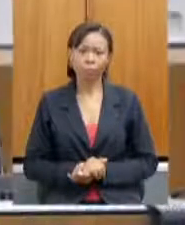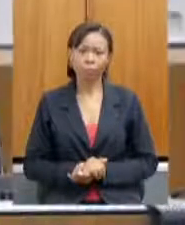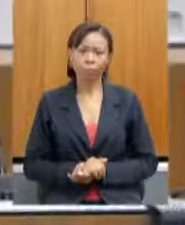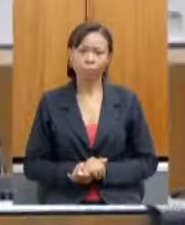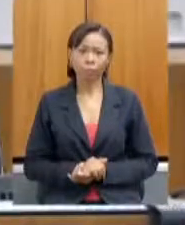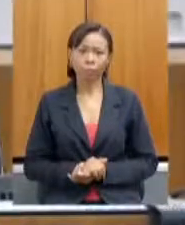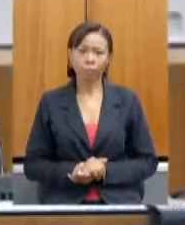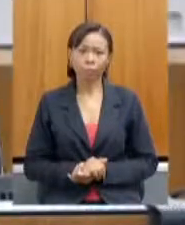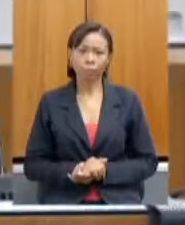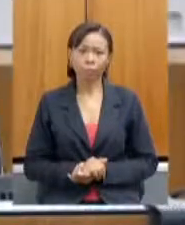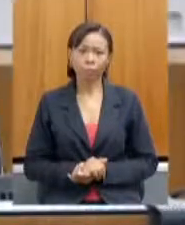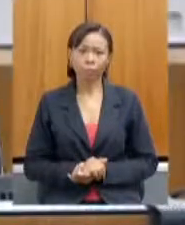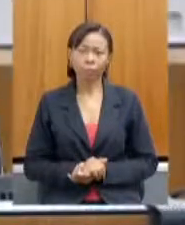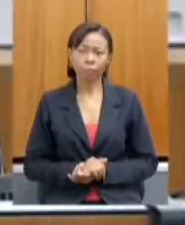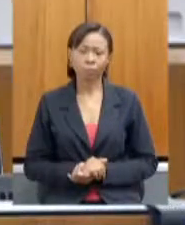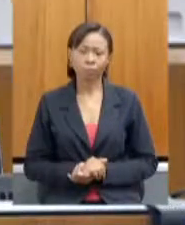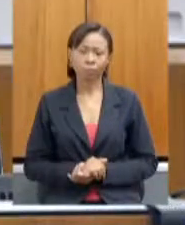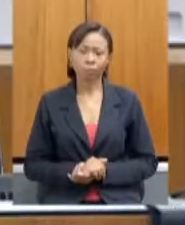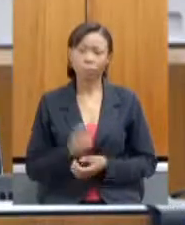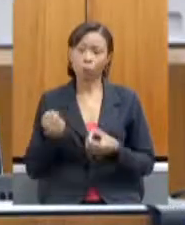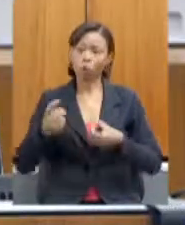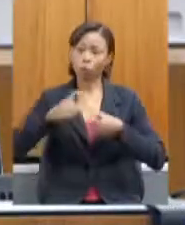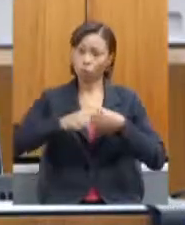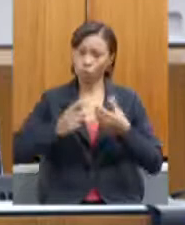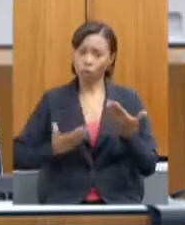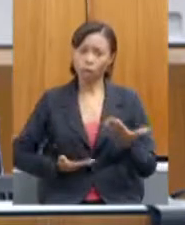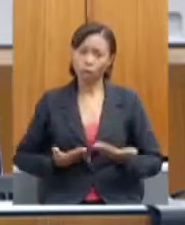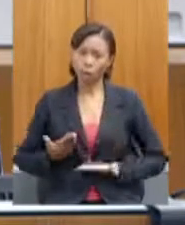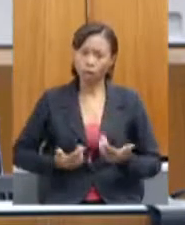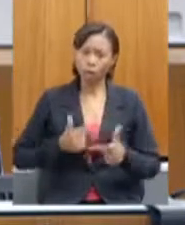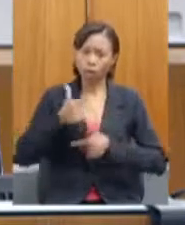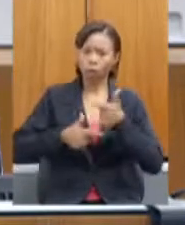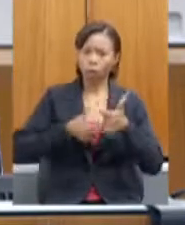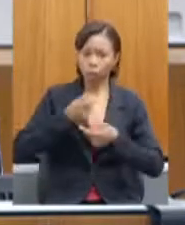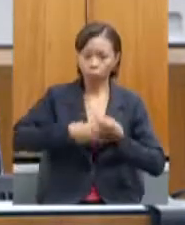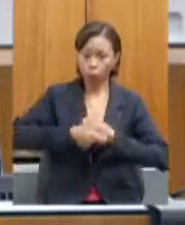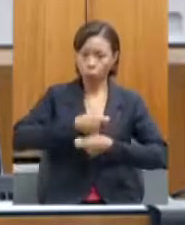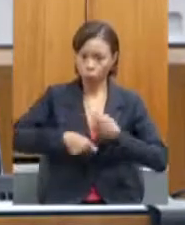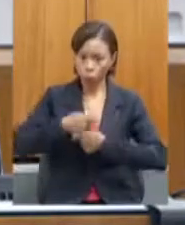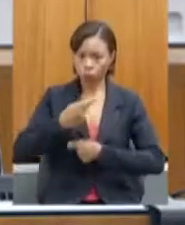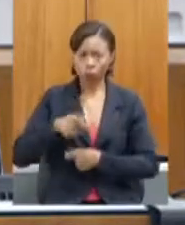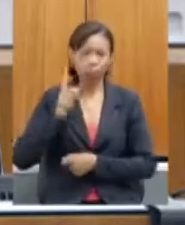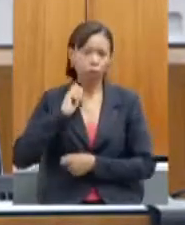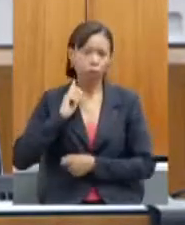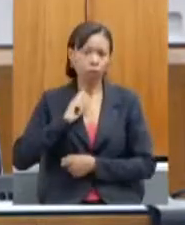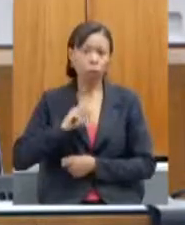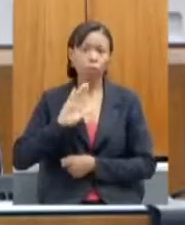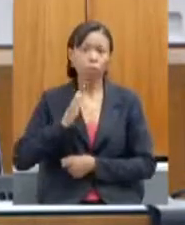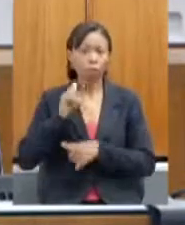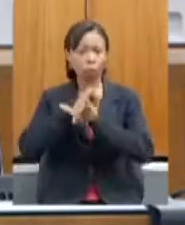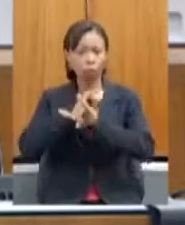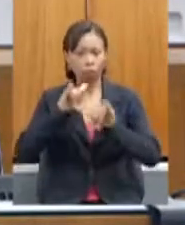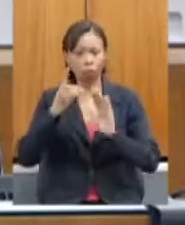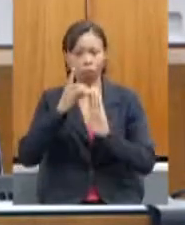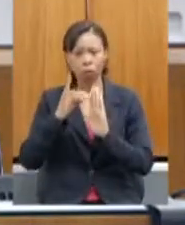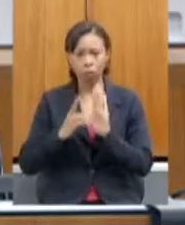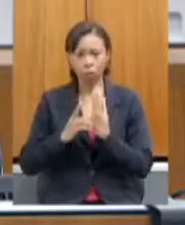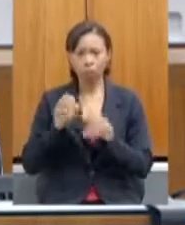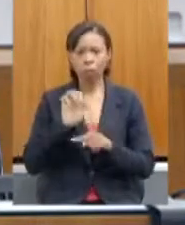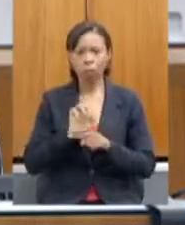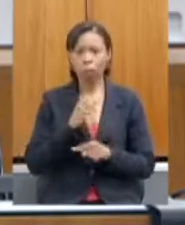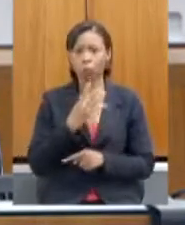Então, para ajudar a retomada da atividade econômica no nosso Estado, tivemos a publicação do Decreto Estadual